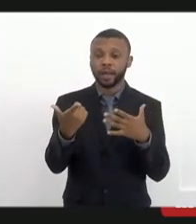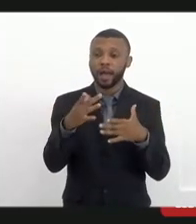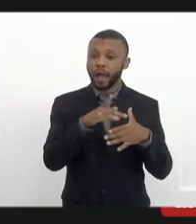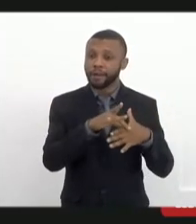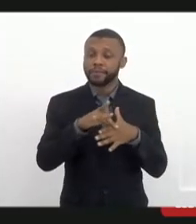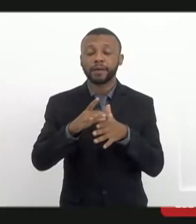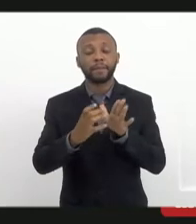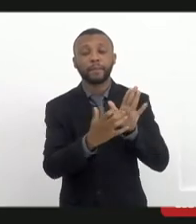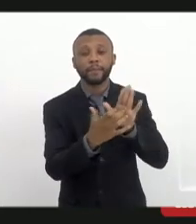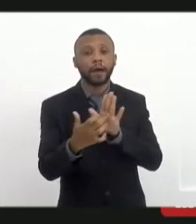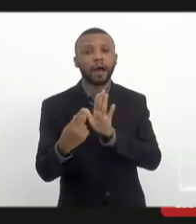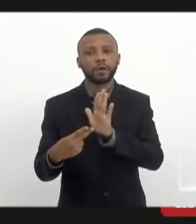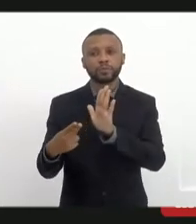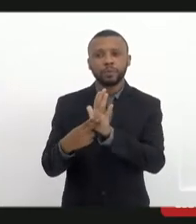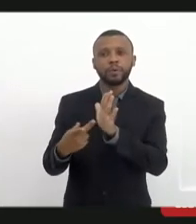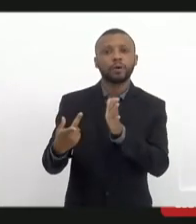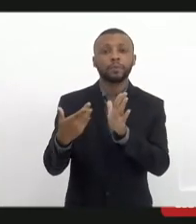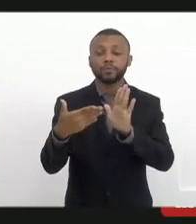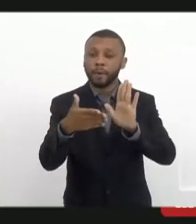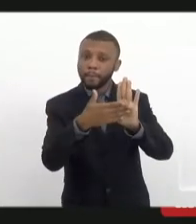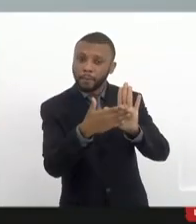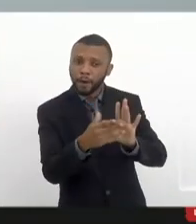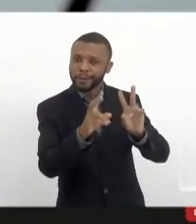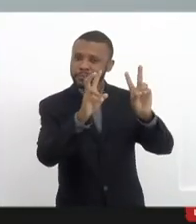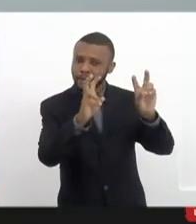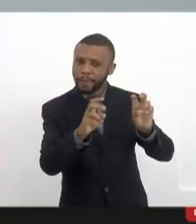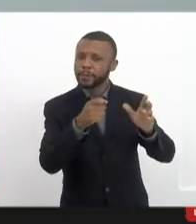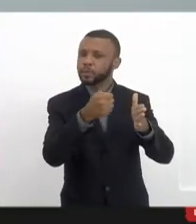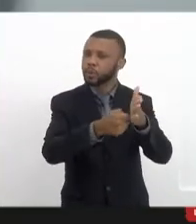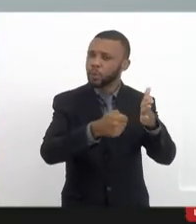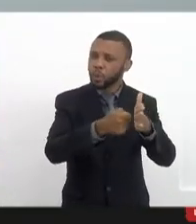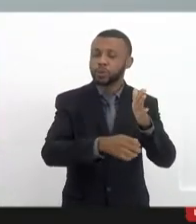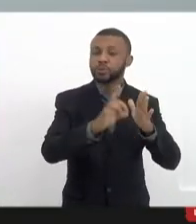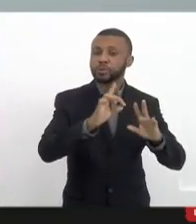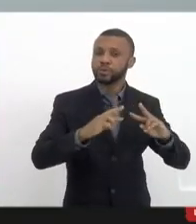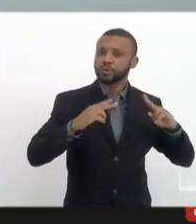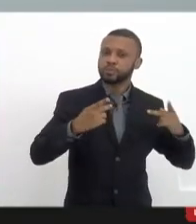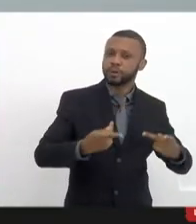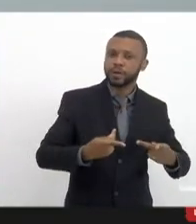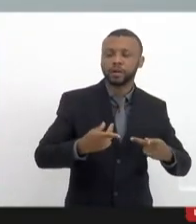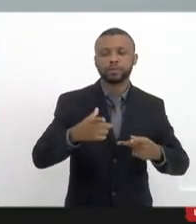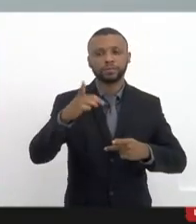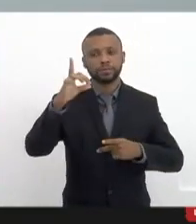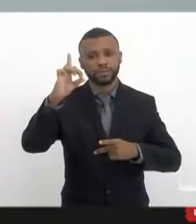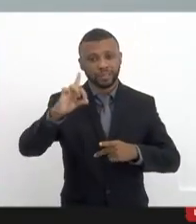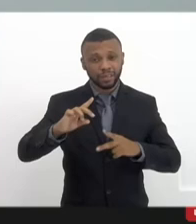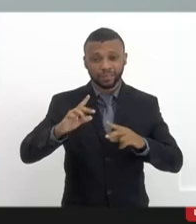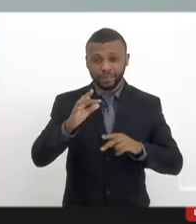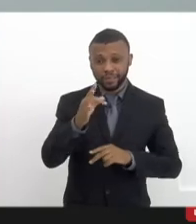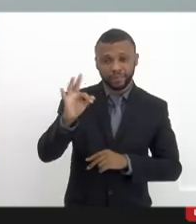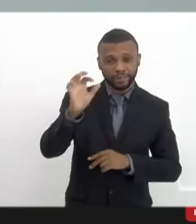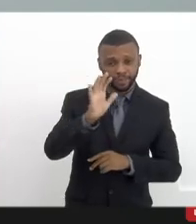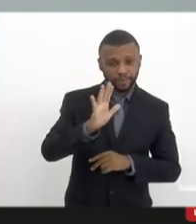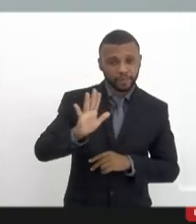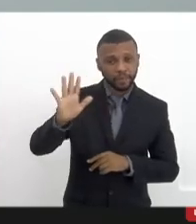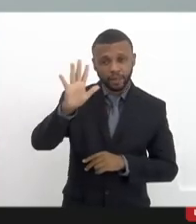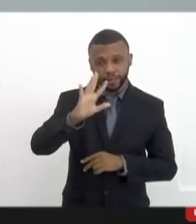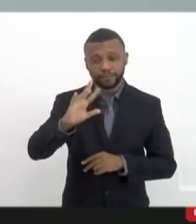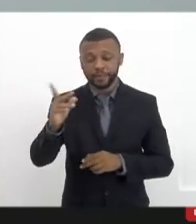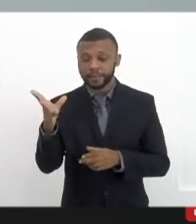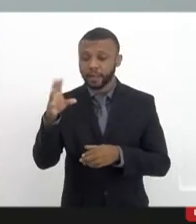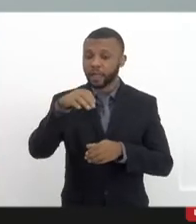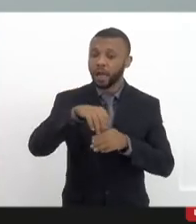como sua pauta de lutas e de trabalho. A questão dos direitos humanos, questão da audiência com os federais, tudo isso será sistematizado no GT,